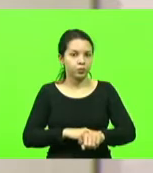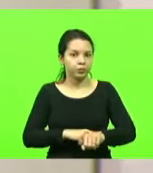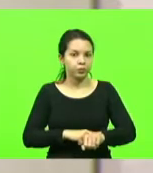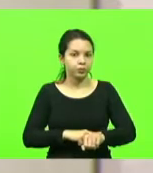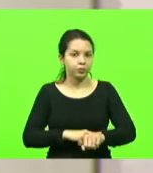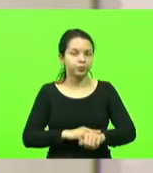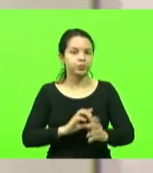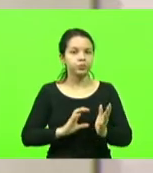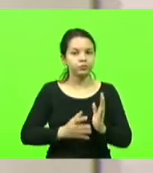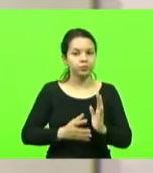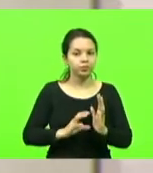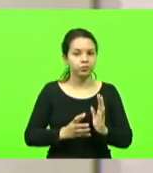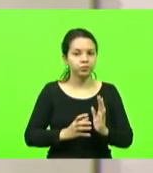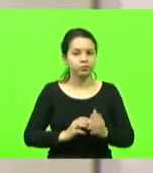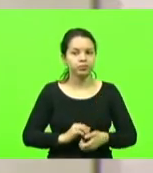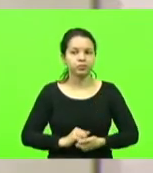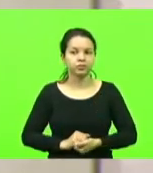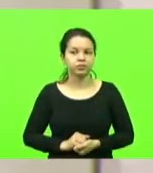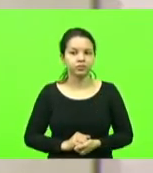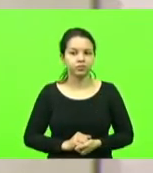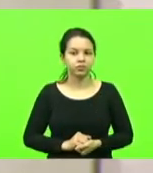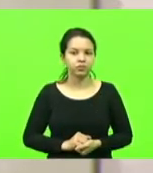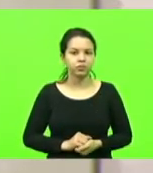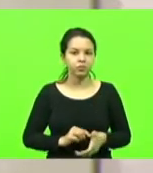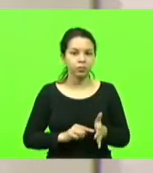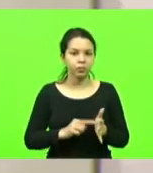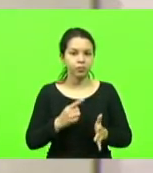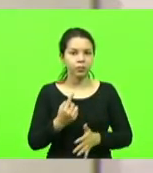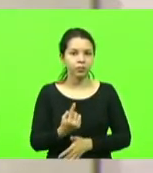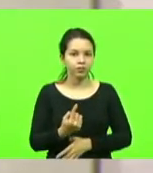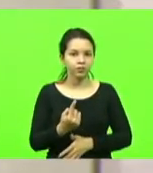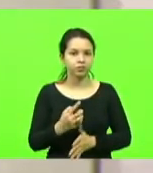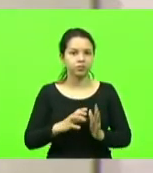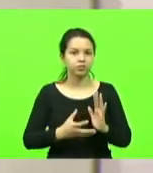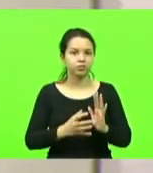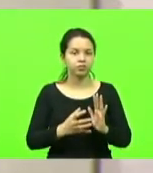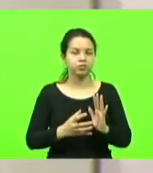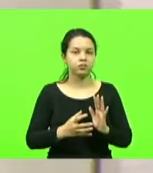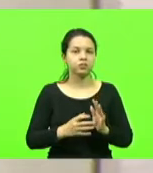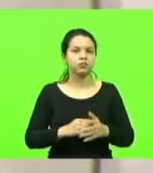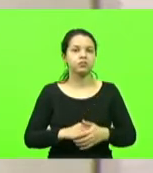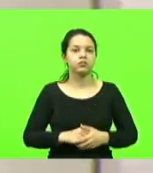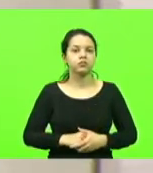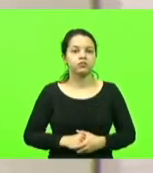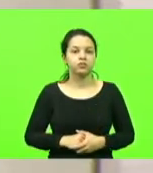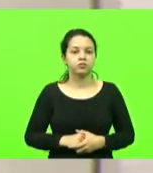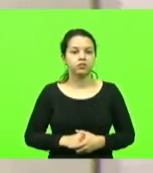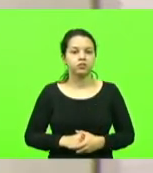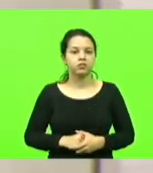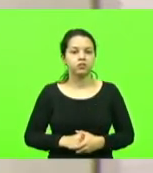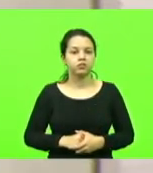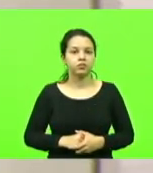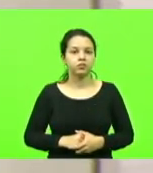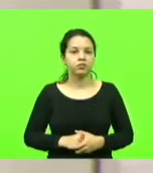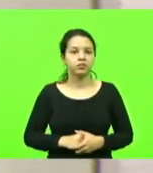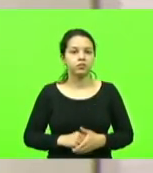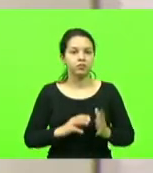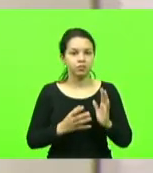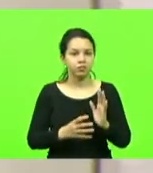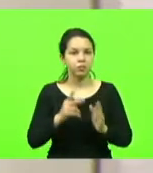políticos. O primeiro partido é o bloco, o primeiro bloco, o bloco